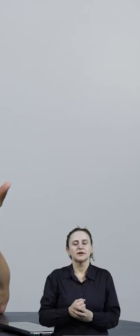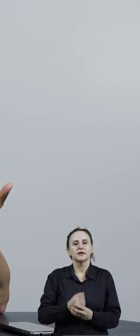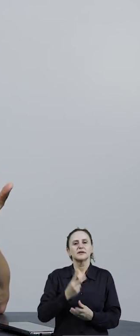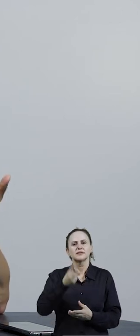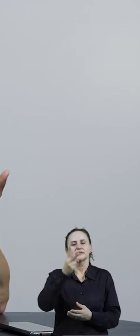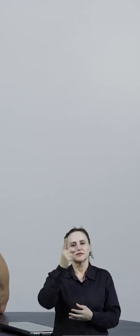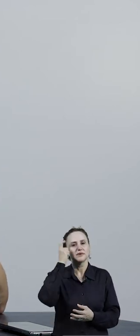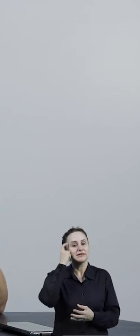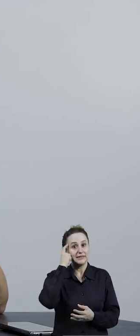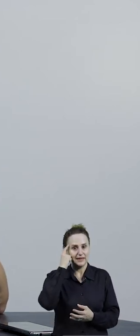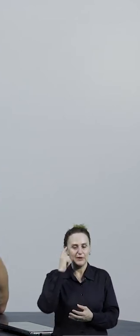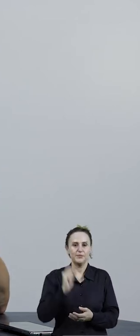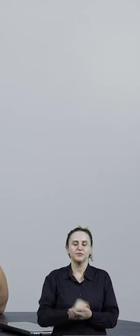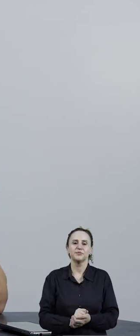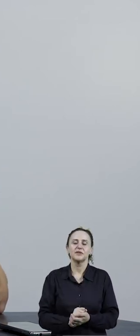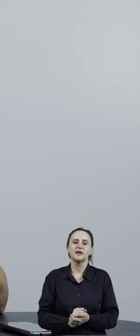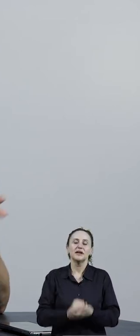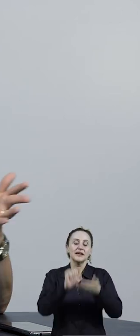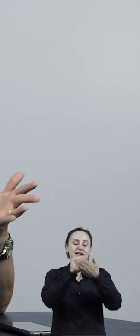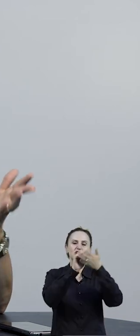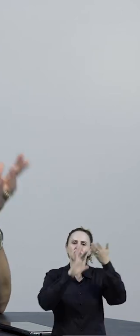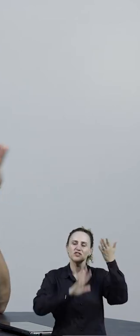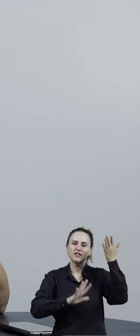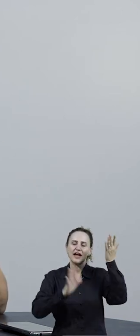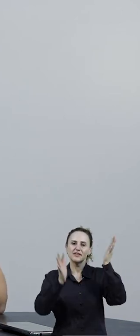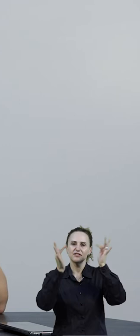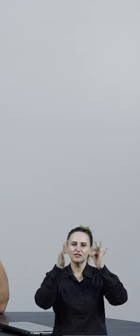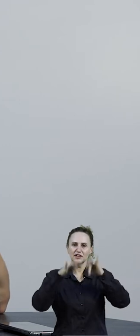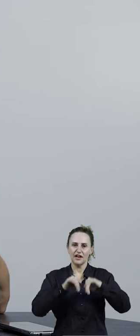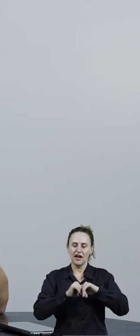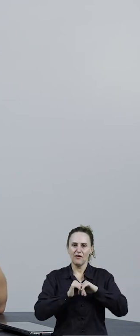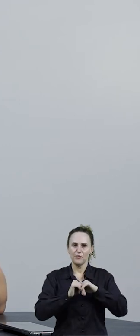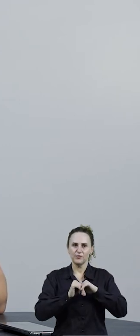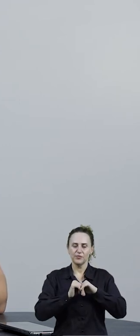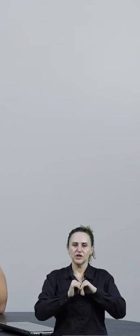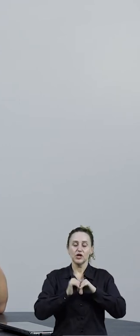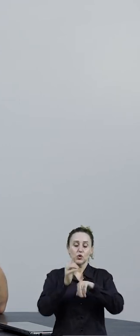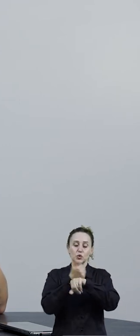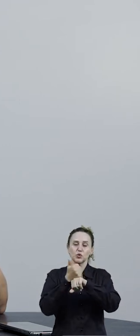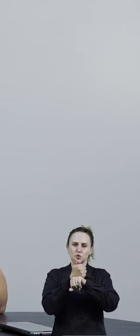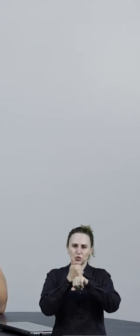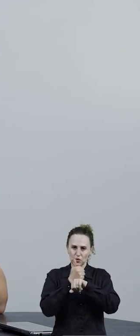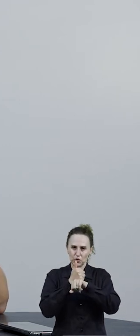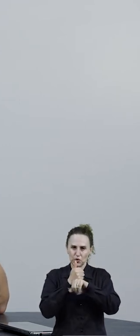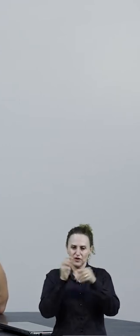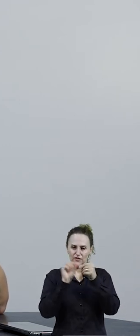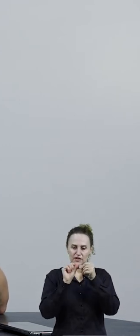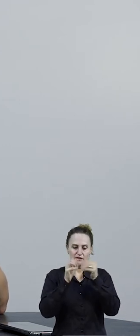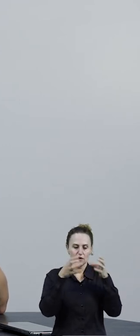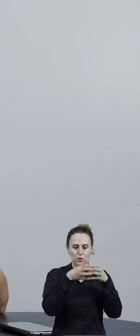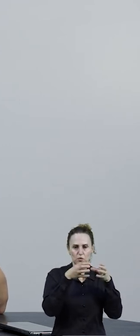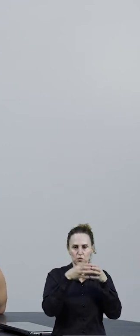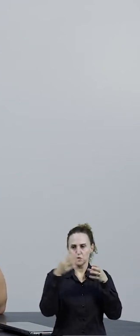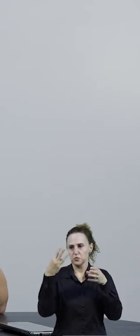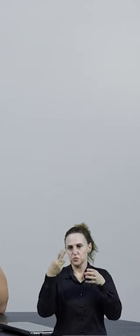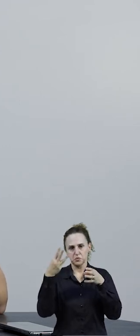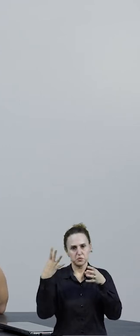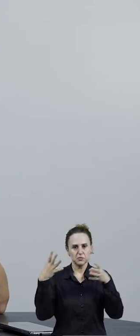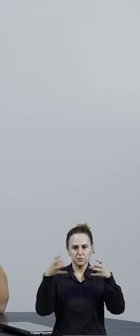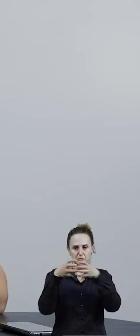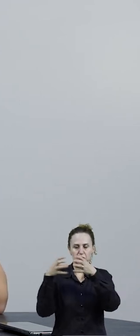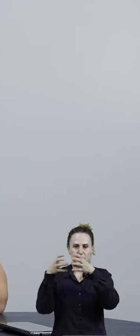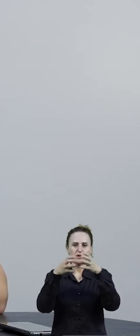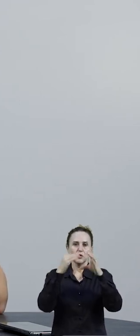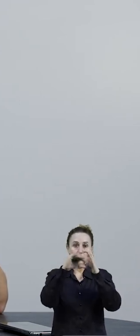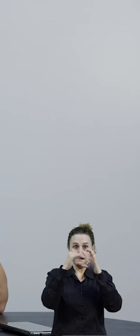Sempre nessa ideia. E aí, atividade final é o quê? Então, o tutor vai formar os grupos, vai compartilhar pelo e-mail, né?